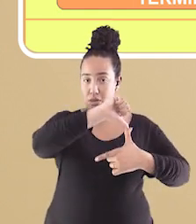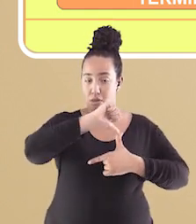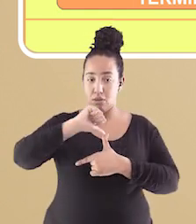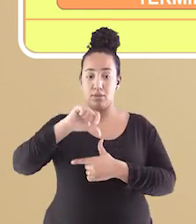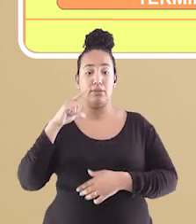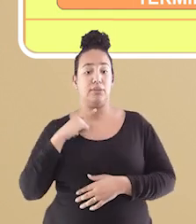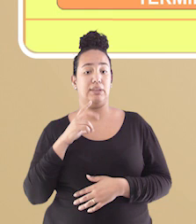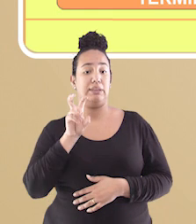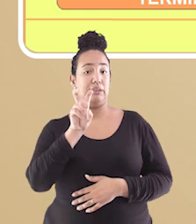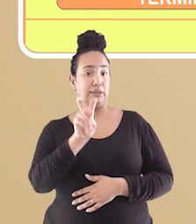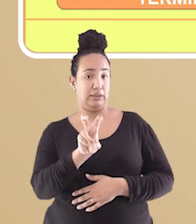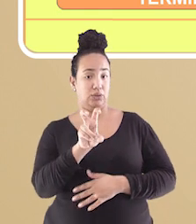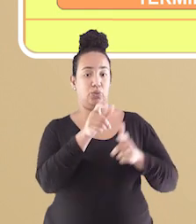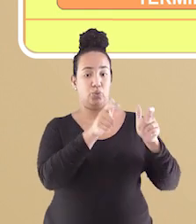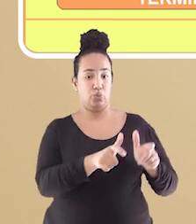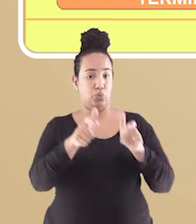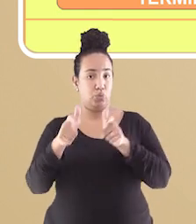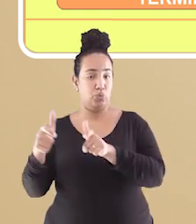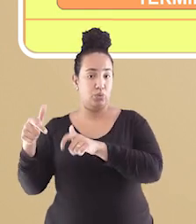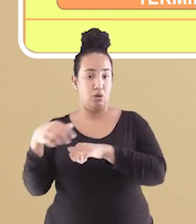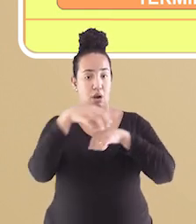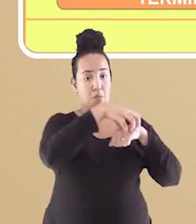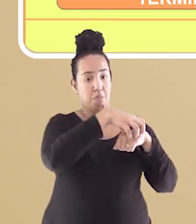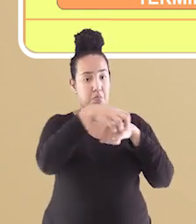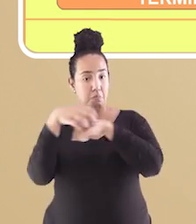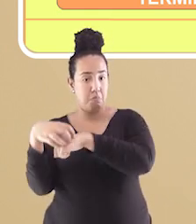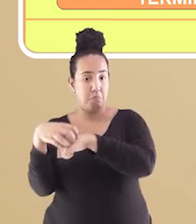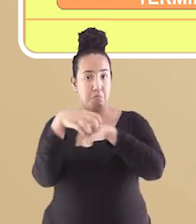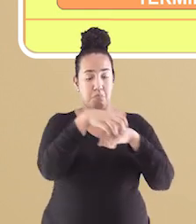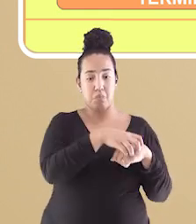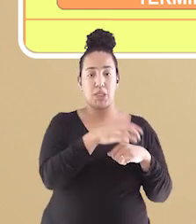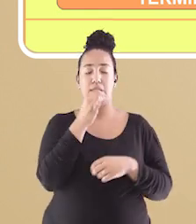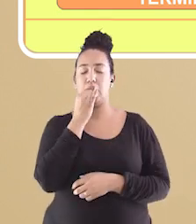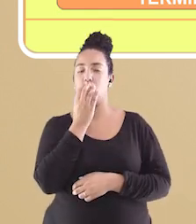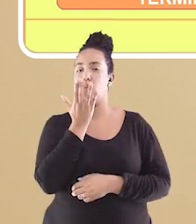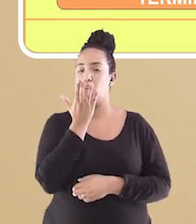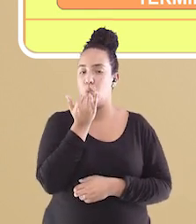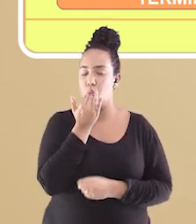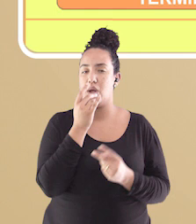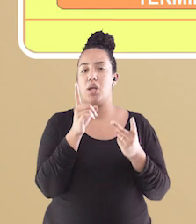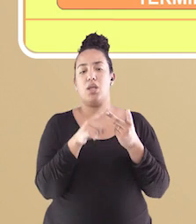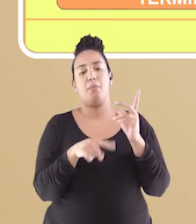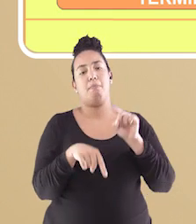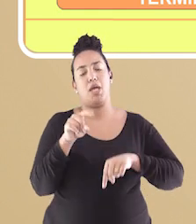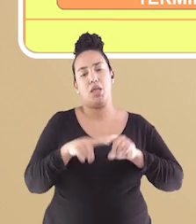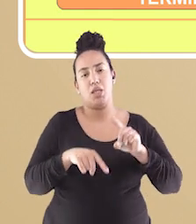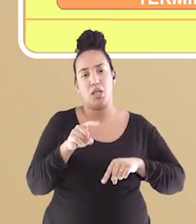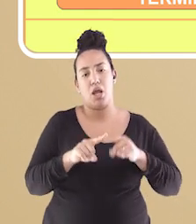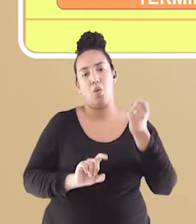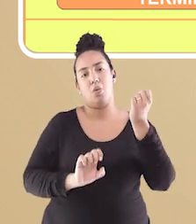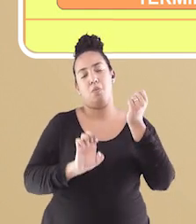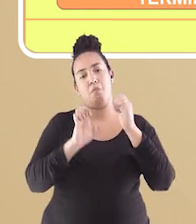Conta com cinco terminais de transporte de cargas diversas, como alimentos, produtos